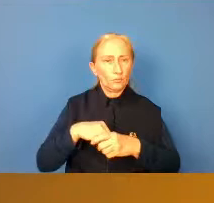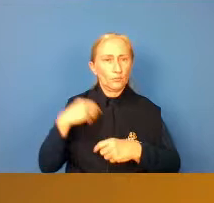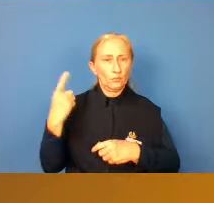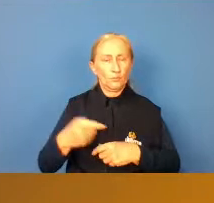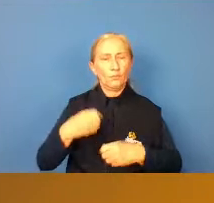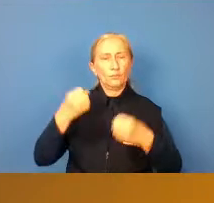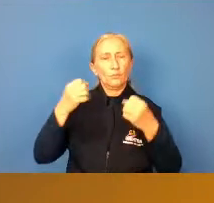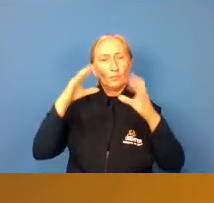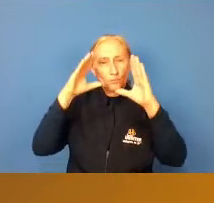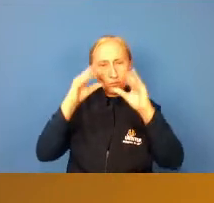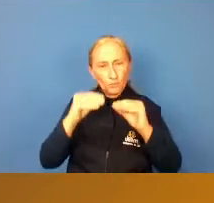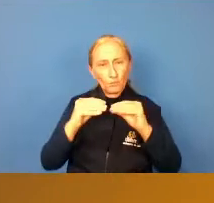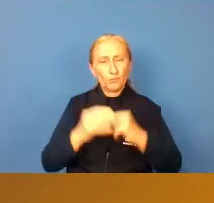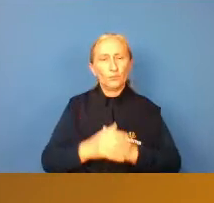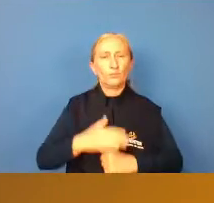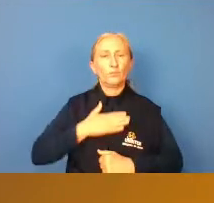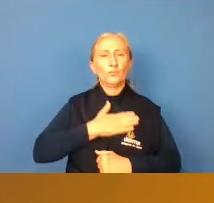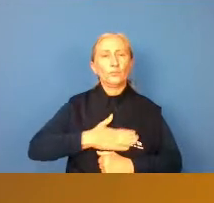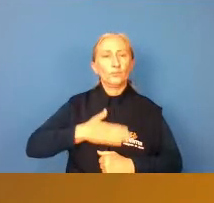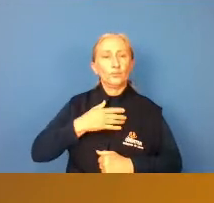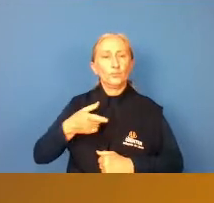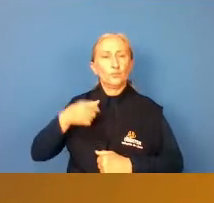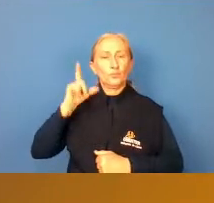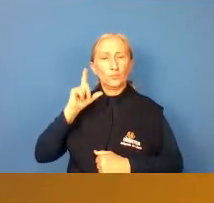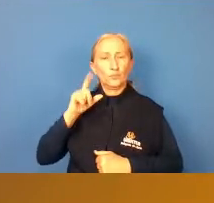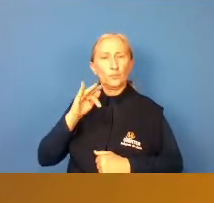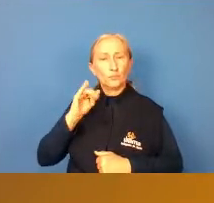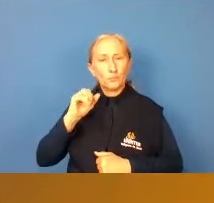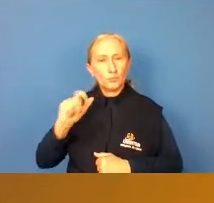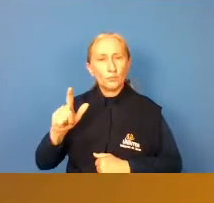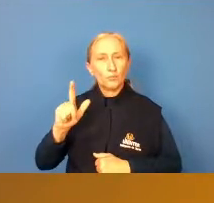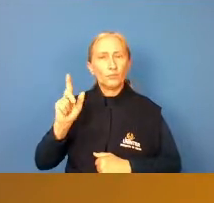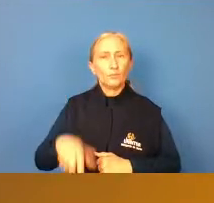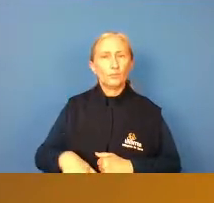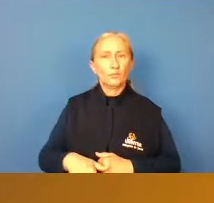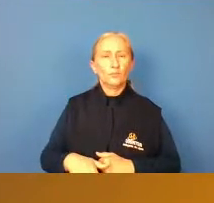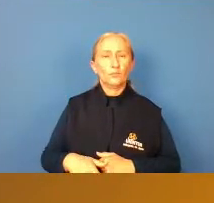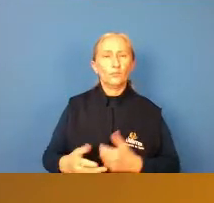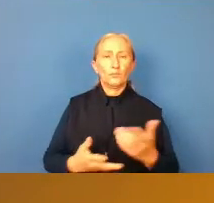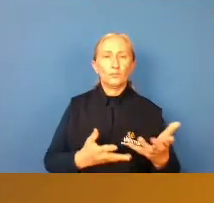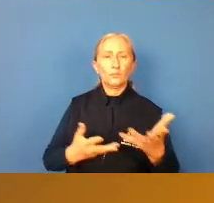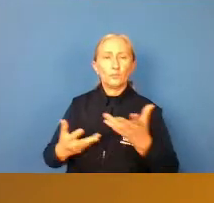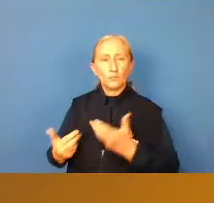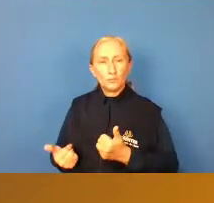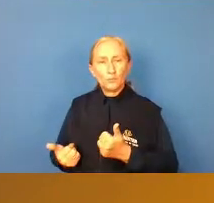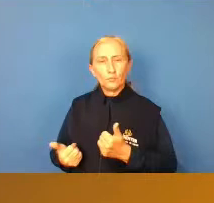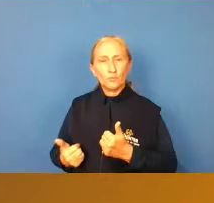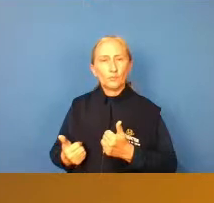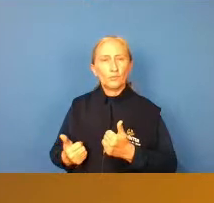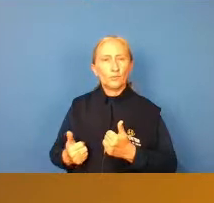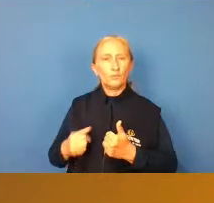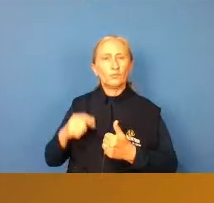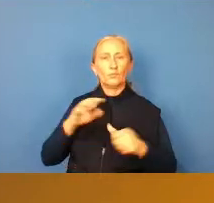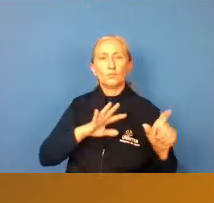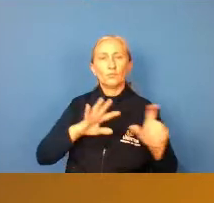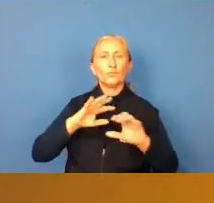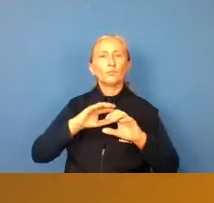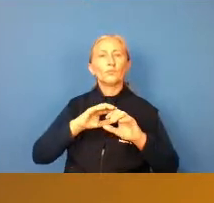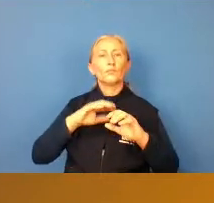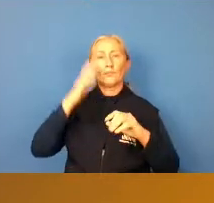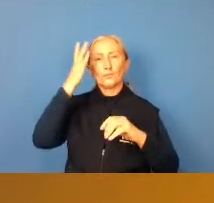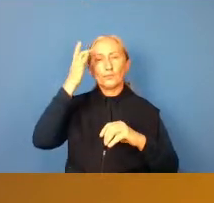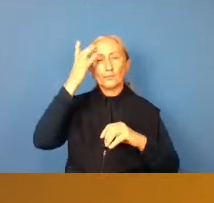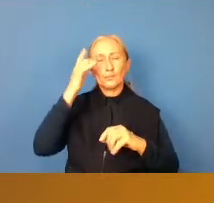nessa noite tá e gostaria antes de finalizar é convidá-los para para o seminário de